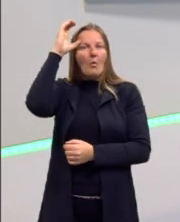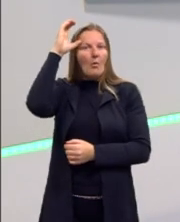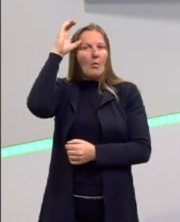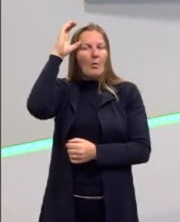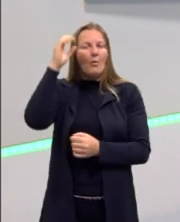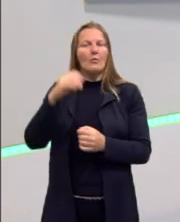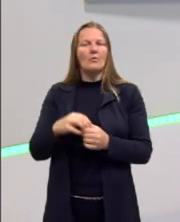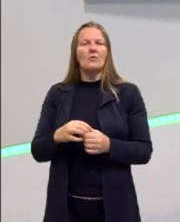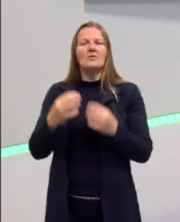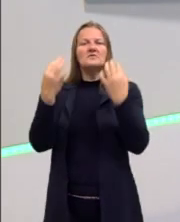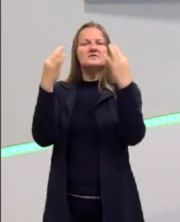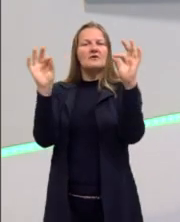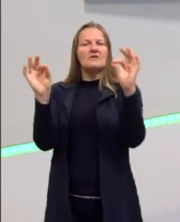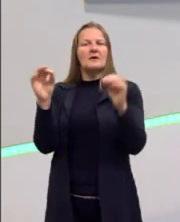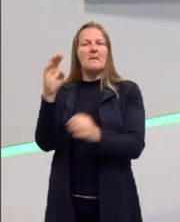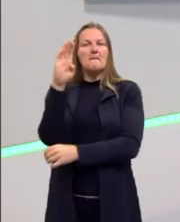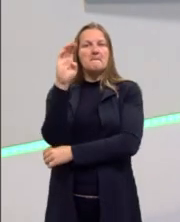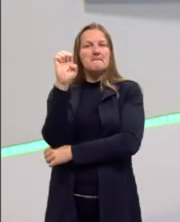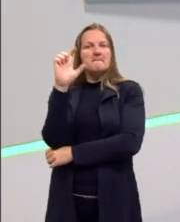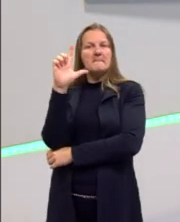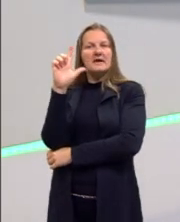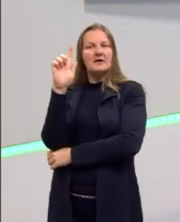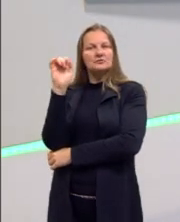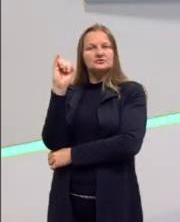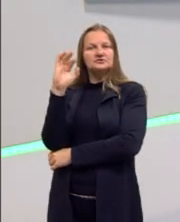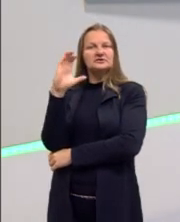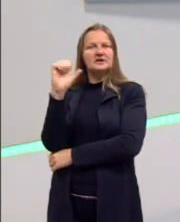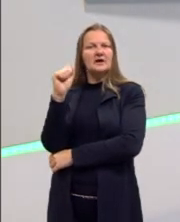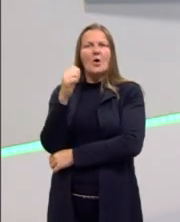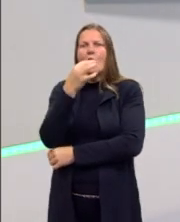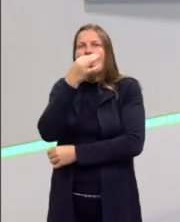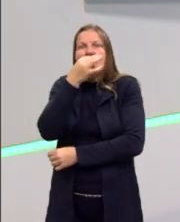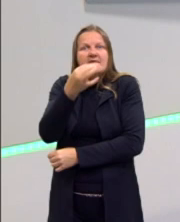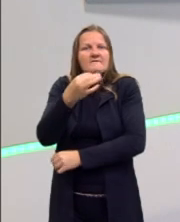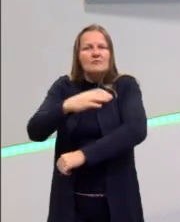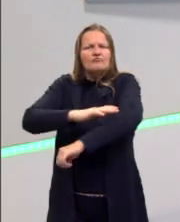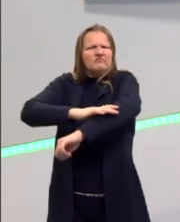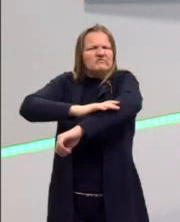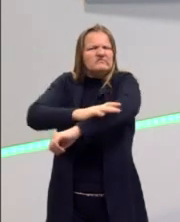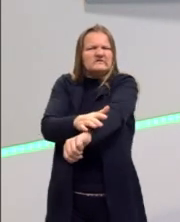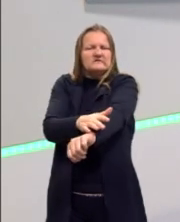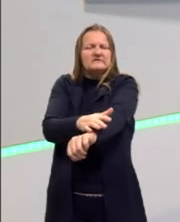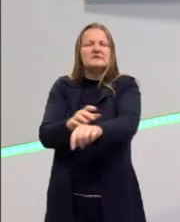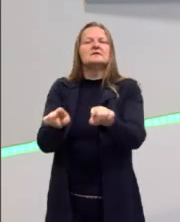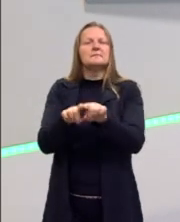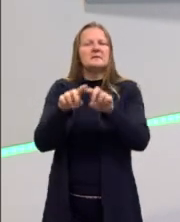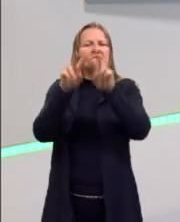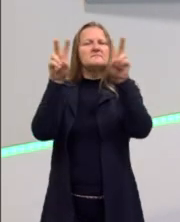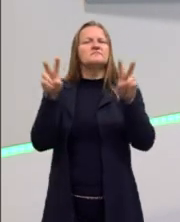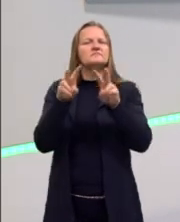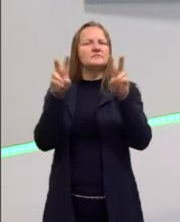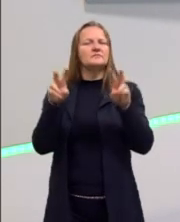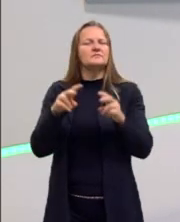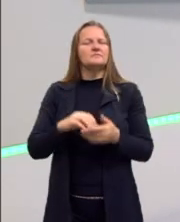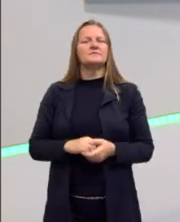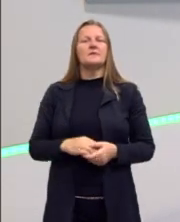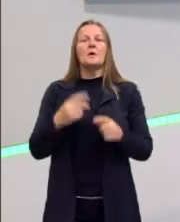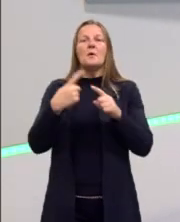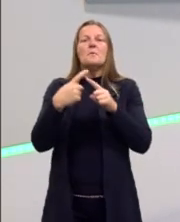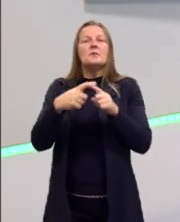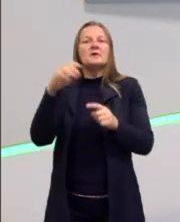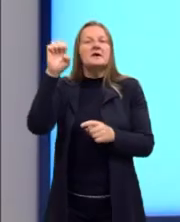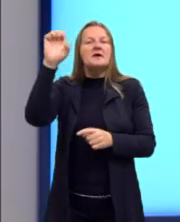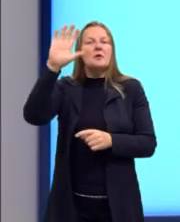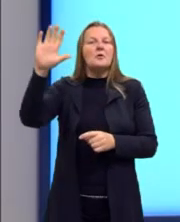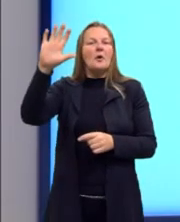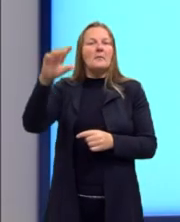salvar os habitantes do Congo, uma visão muito racista também. Então, por que os europeus estavam